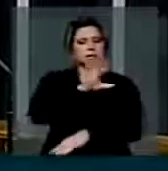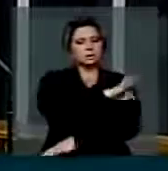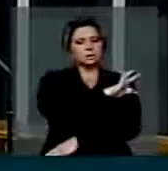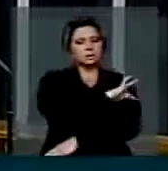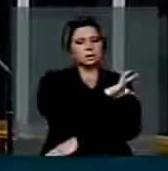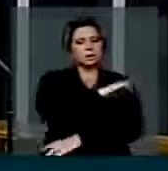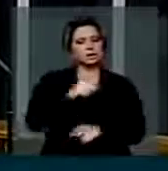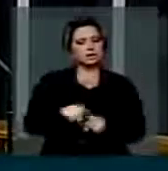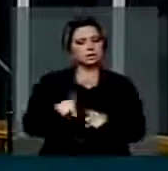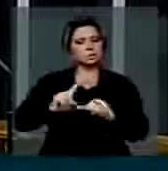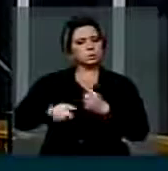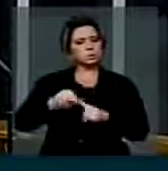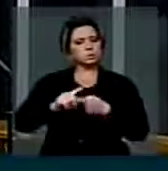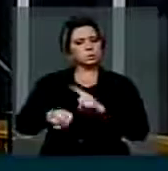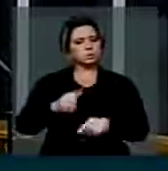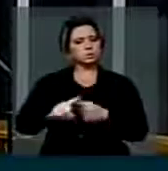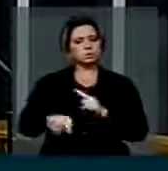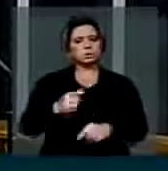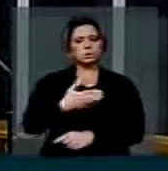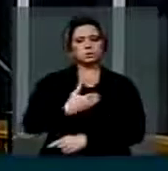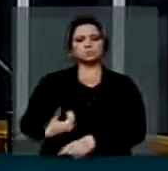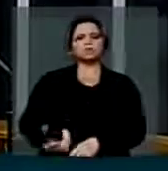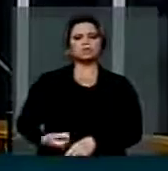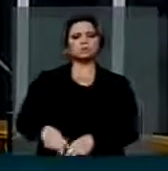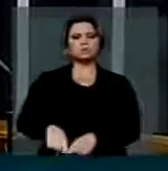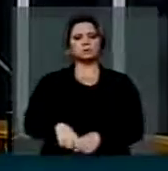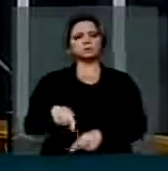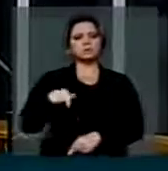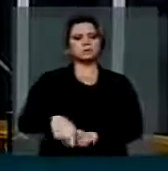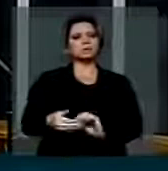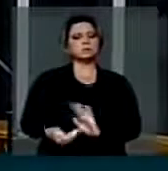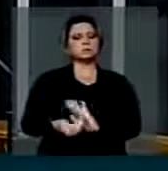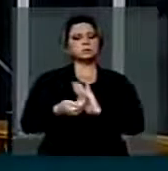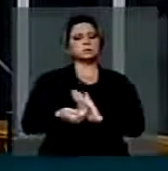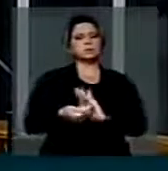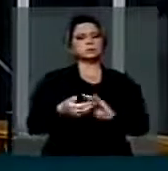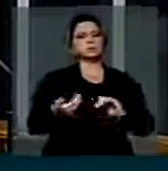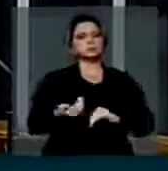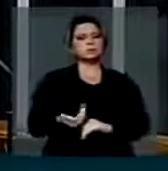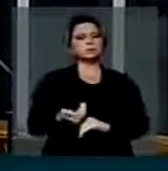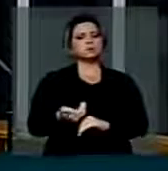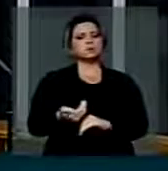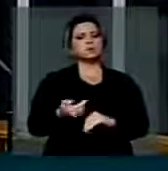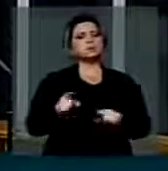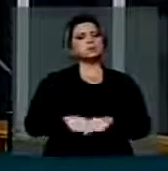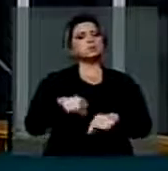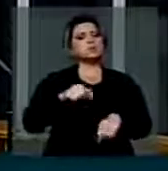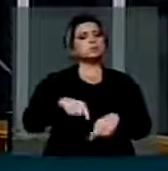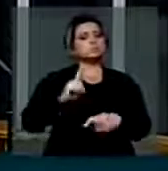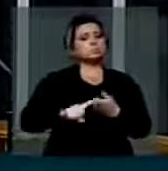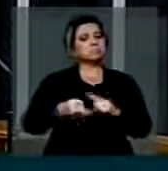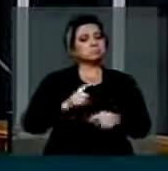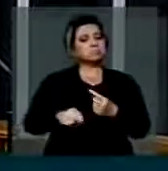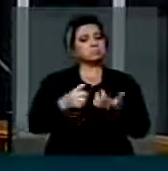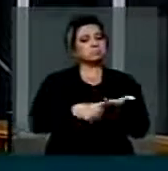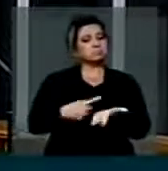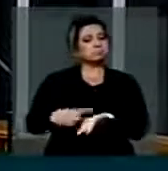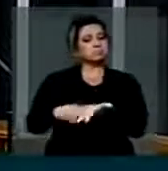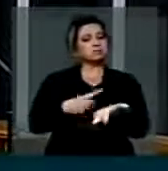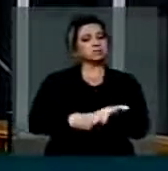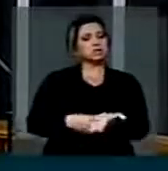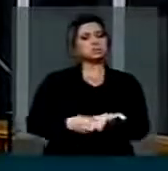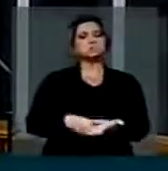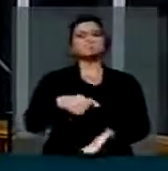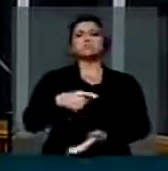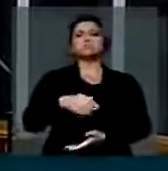governo para negociar alguma coisa daqui para frente com o Congresso Nacional? Se negocia com a frente parlamentar, conduzida aqui pelo